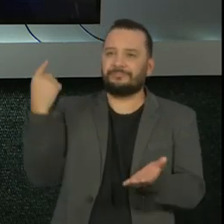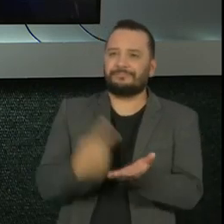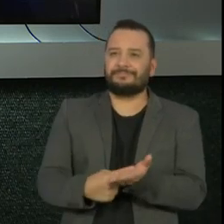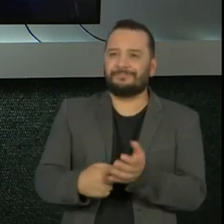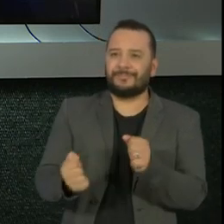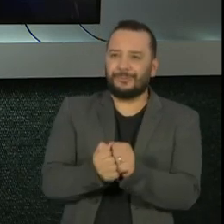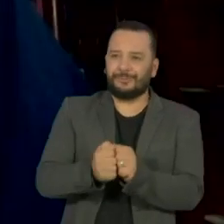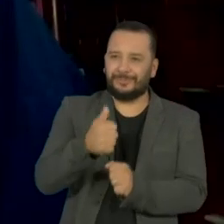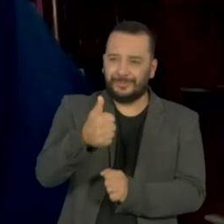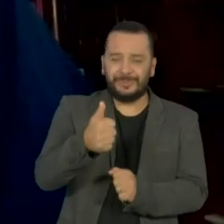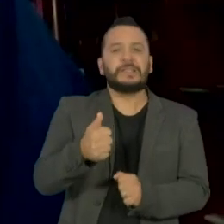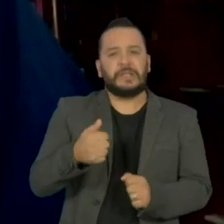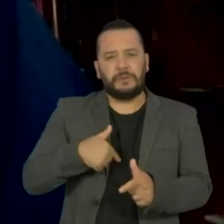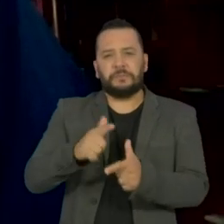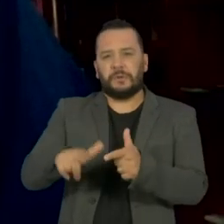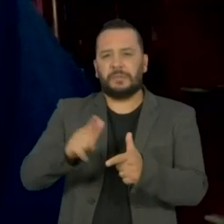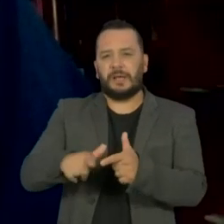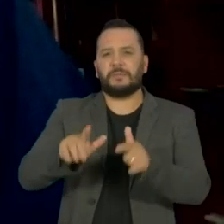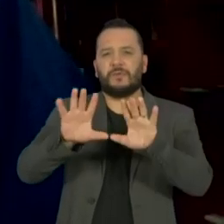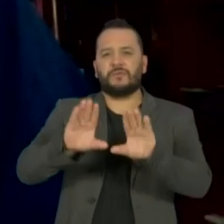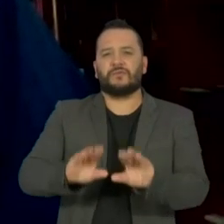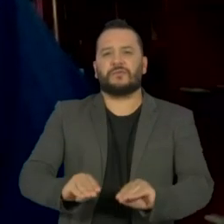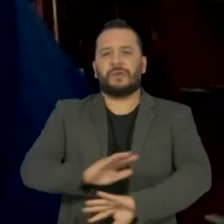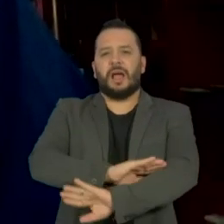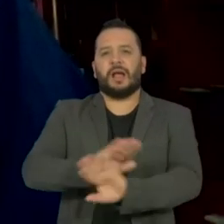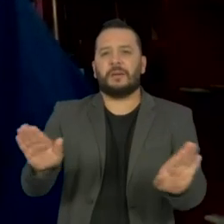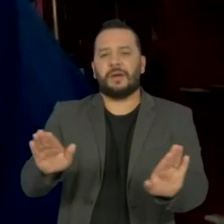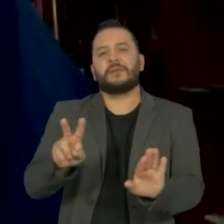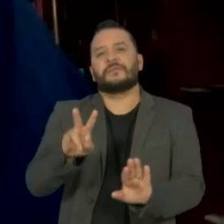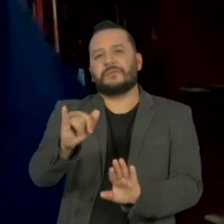isso vai passar. E daí a gente se encontra pra um forte abraço.